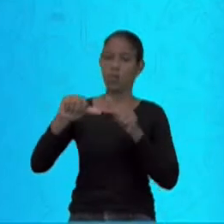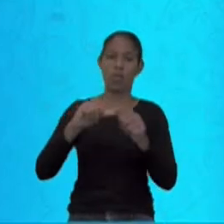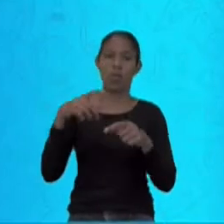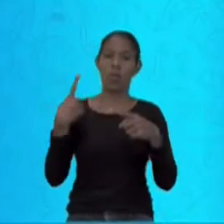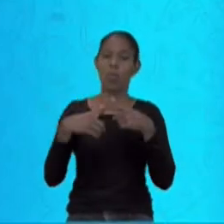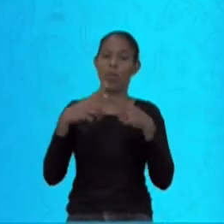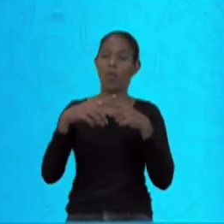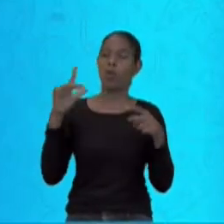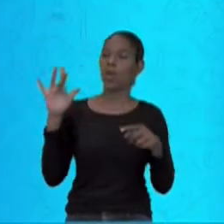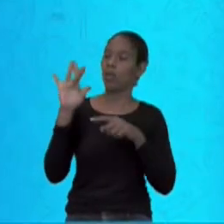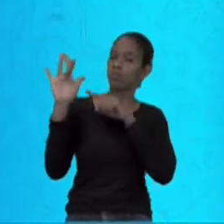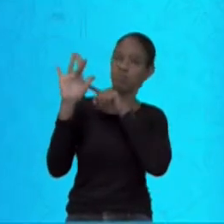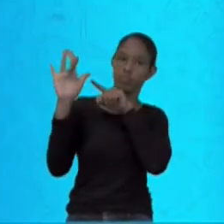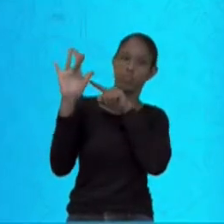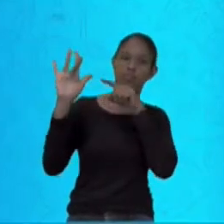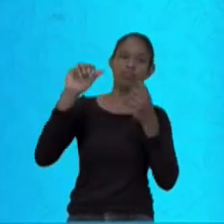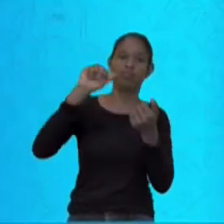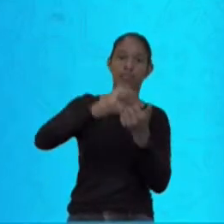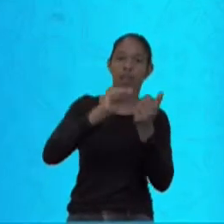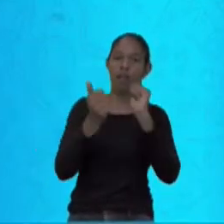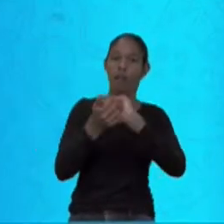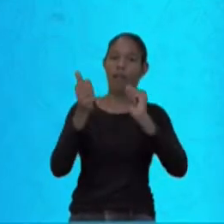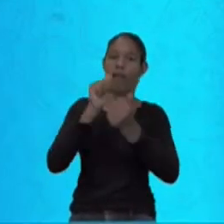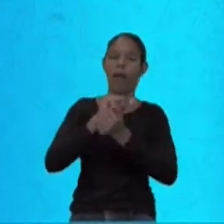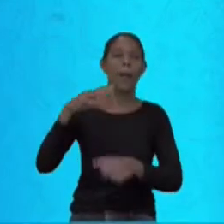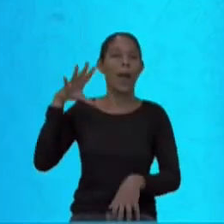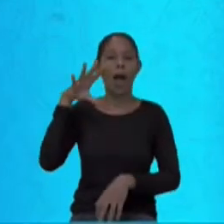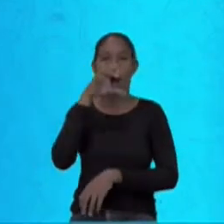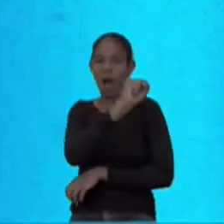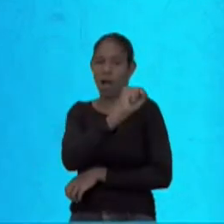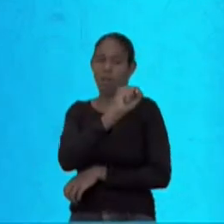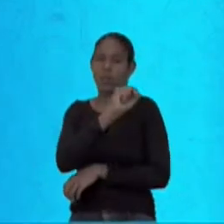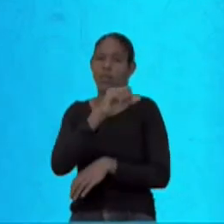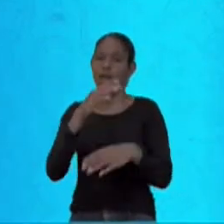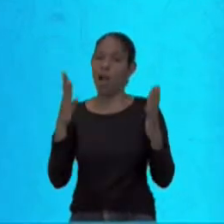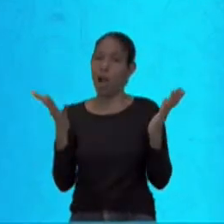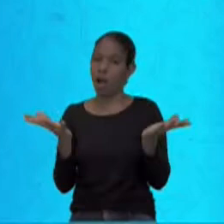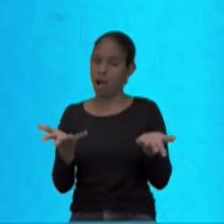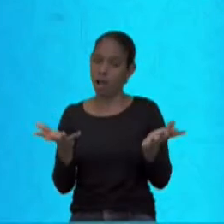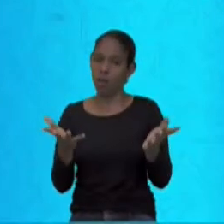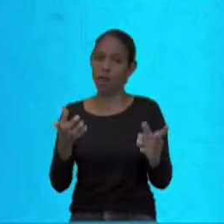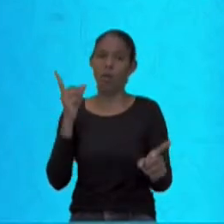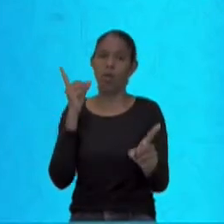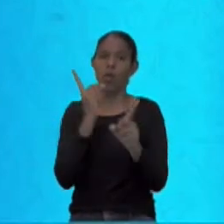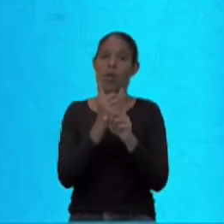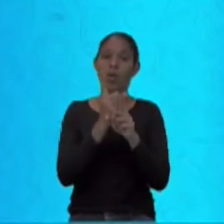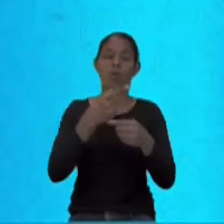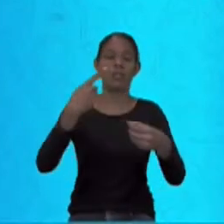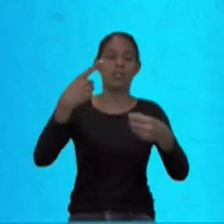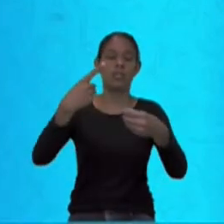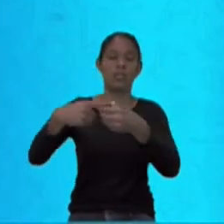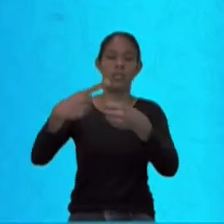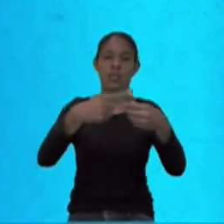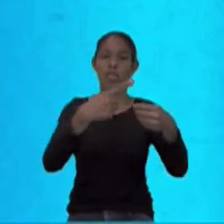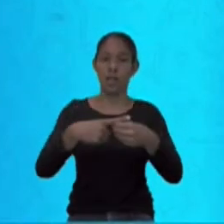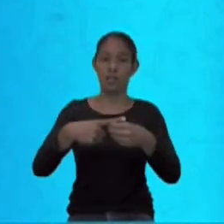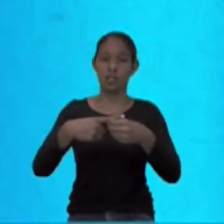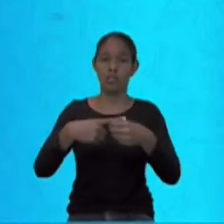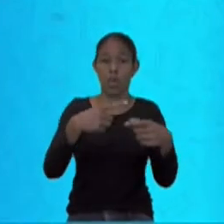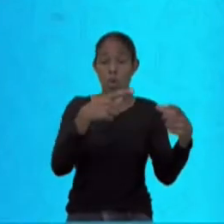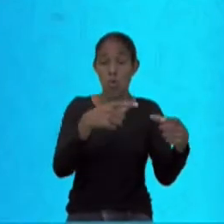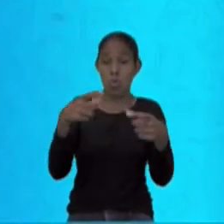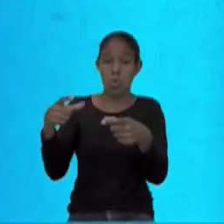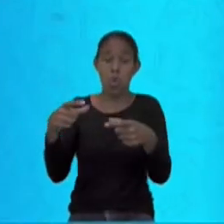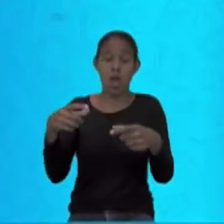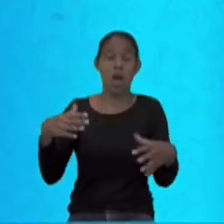locais. Por isso, então, ele é encontrado principalmente em regiões urbanas. Lugares quentes e frios, clima